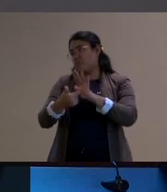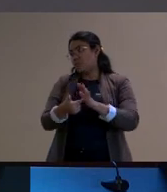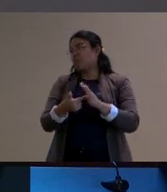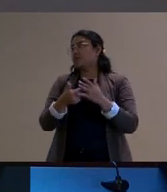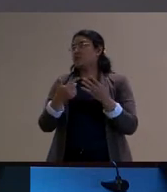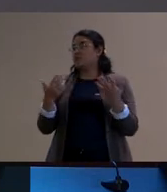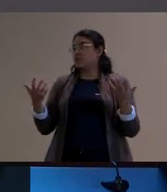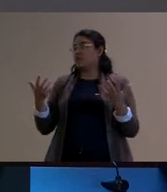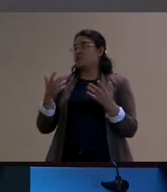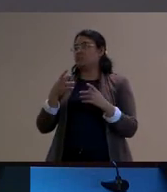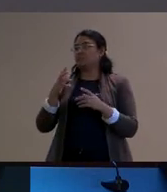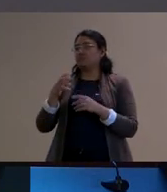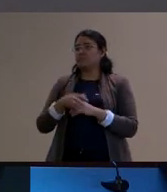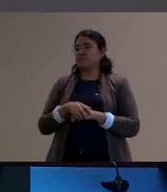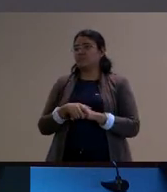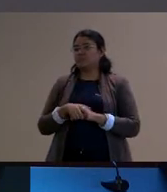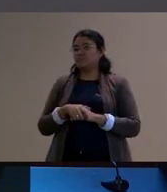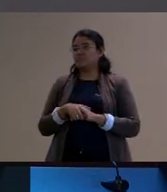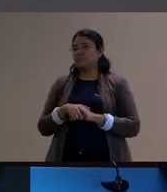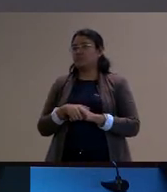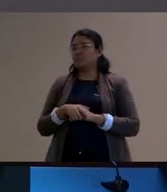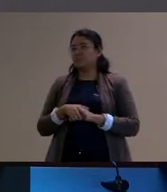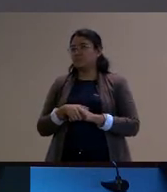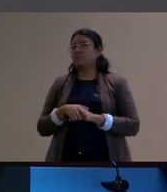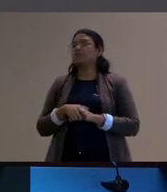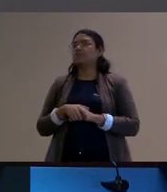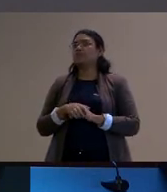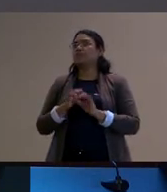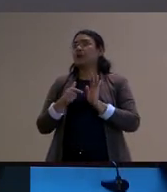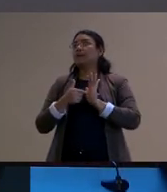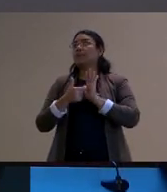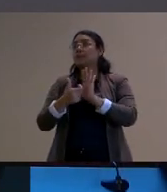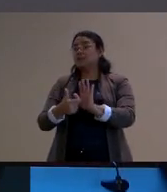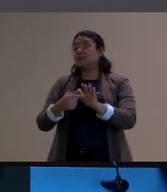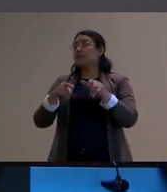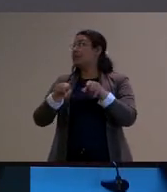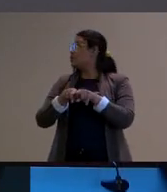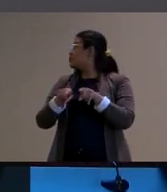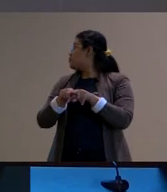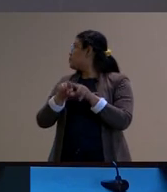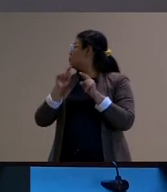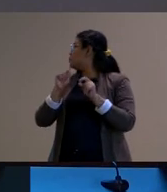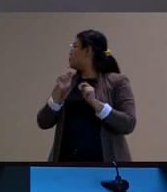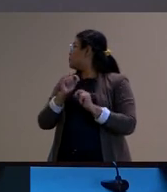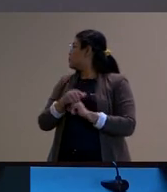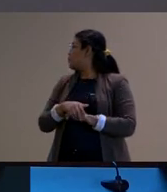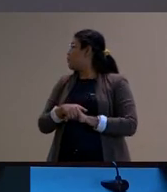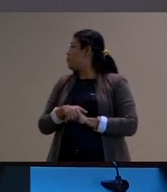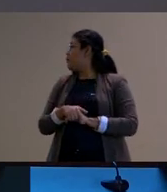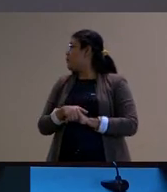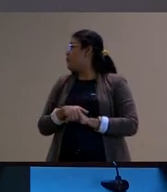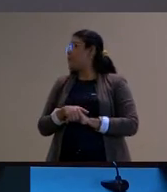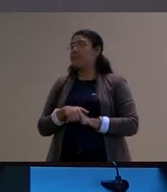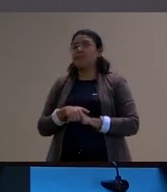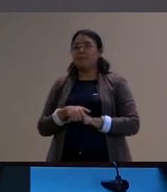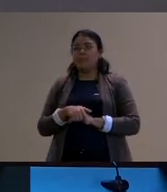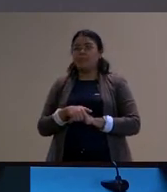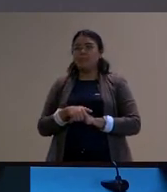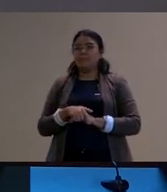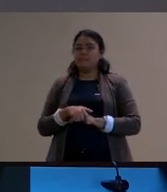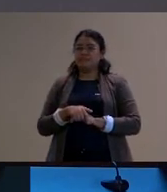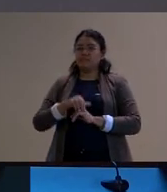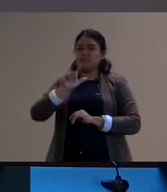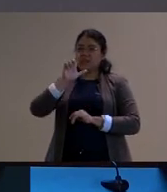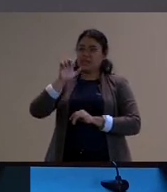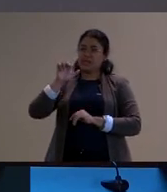fada como um exemplo e vai citar também a figura lá da Xerazade aquela que narra